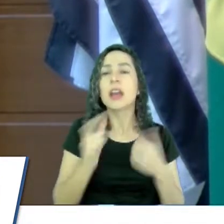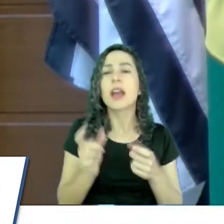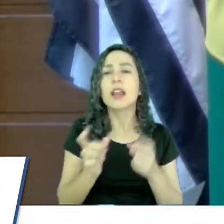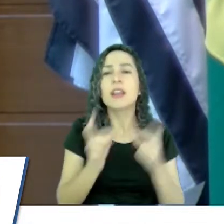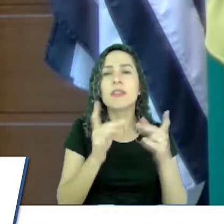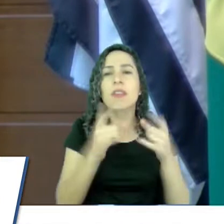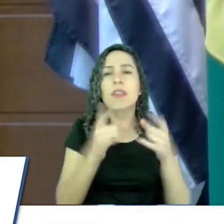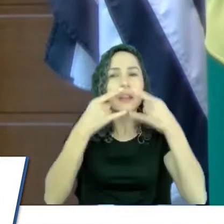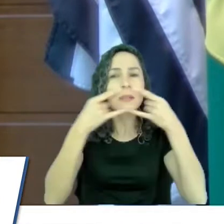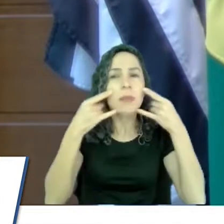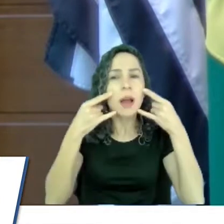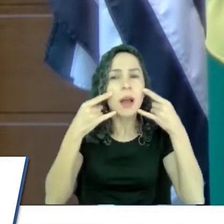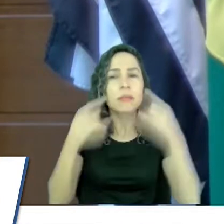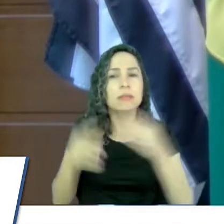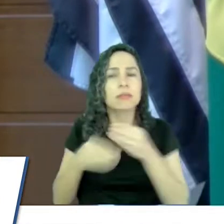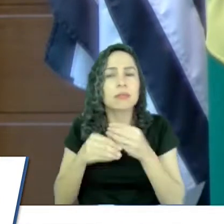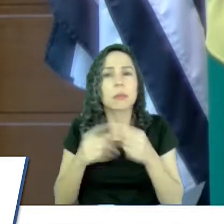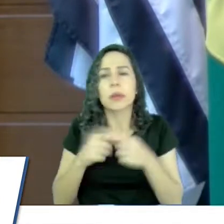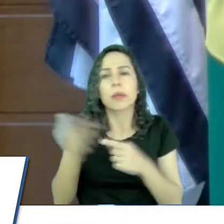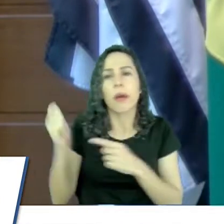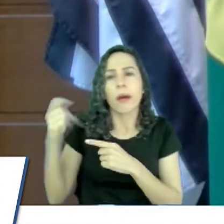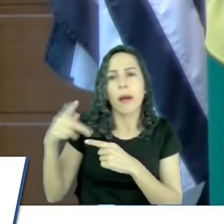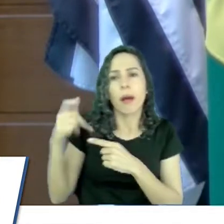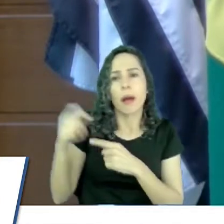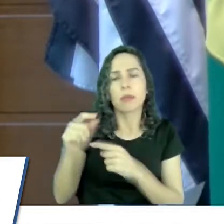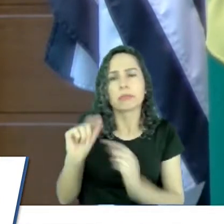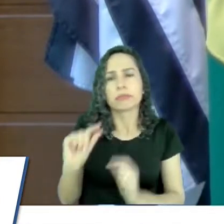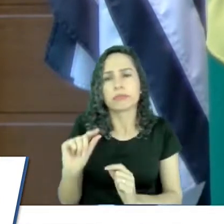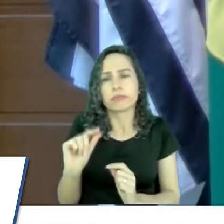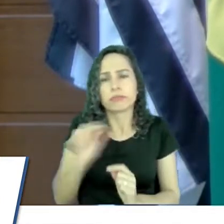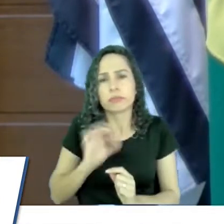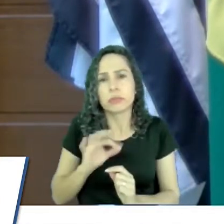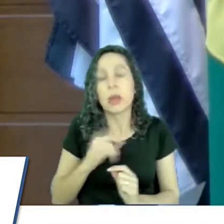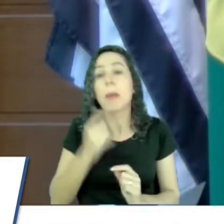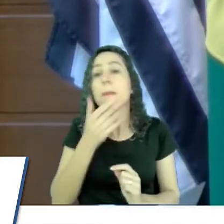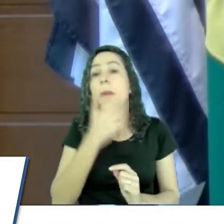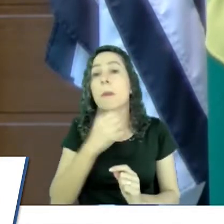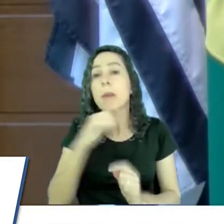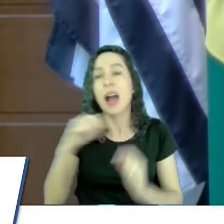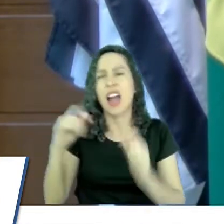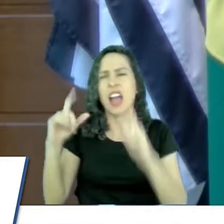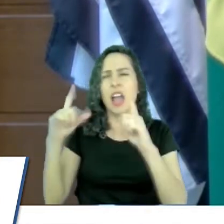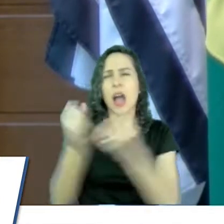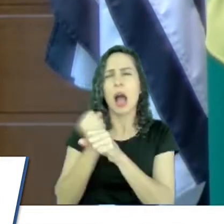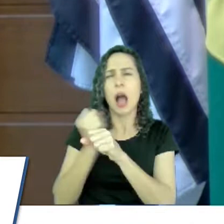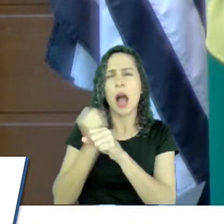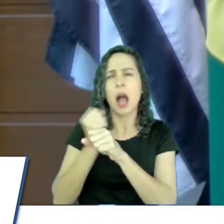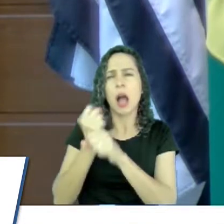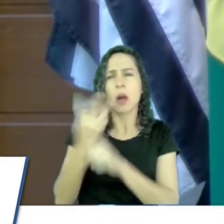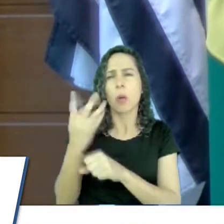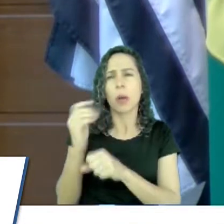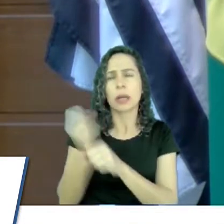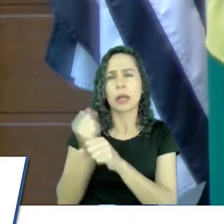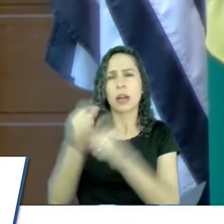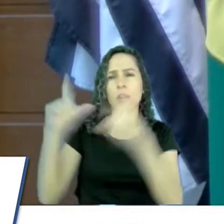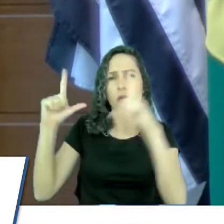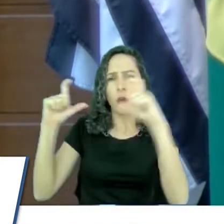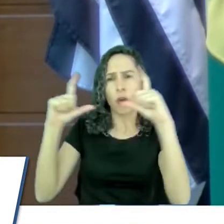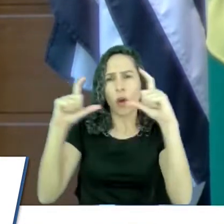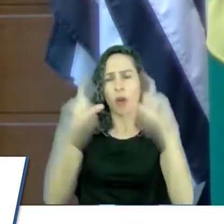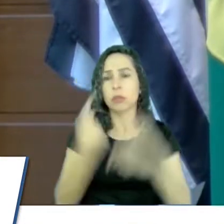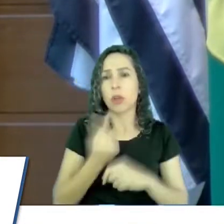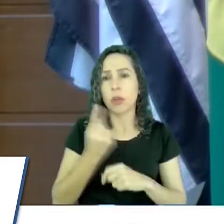Porque só aposentadoria não dá. Ele é fotógrafo, foi fotógrafo há mais de 40 anos em patrocínio. Ele é muito